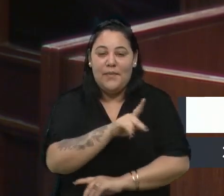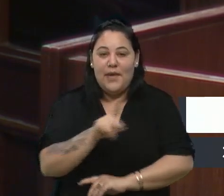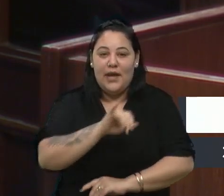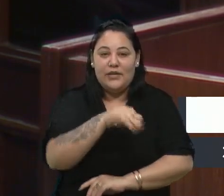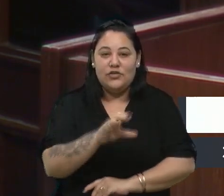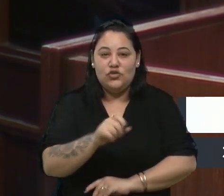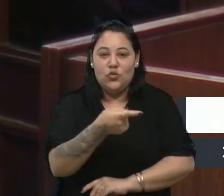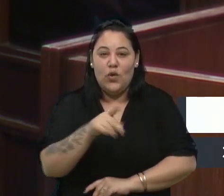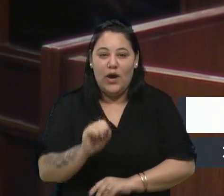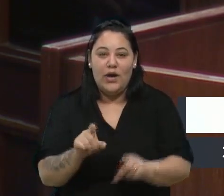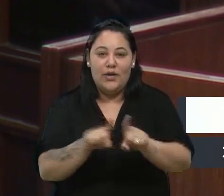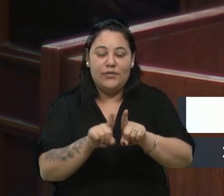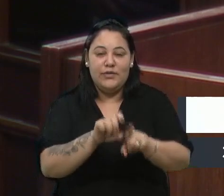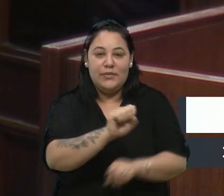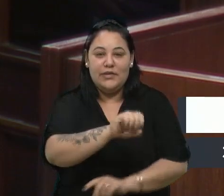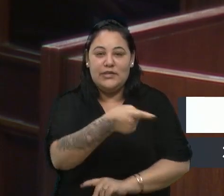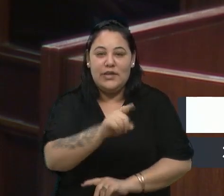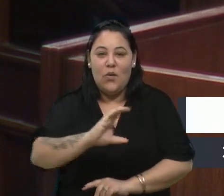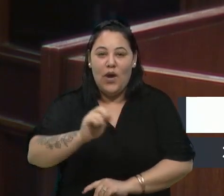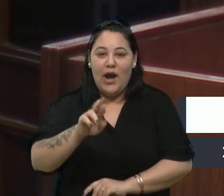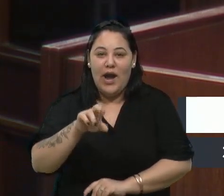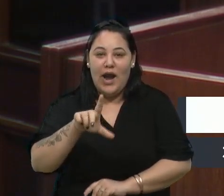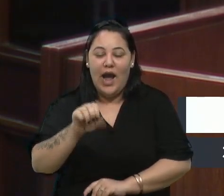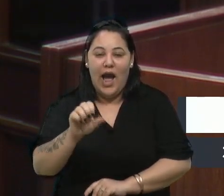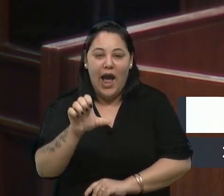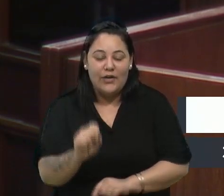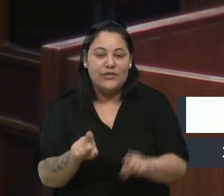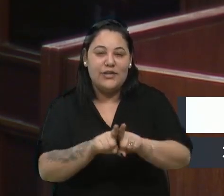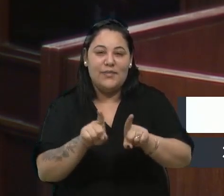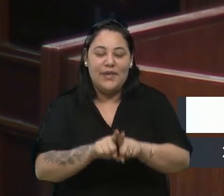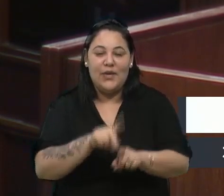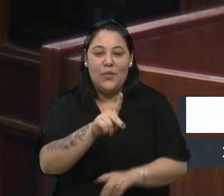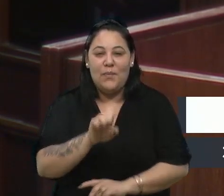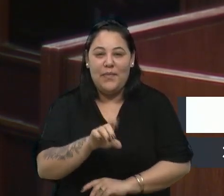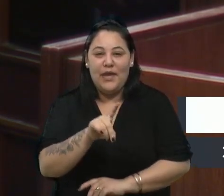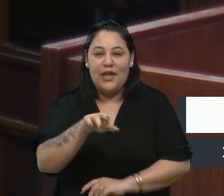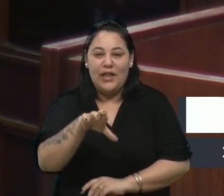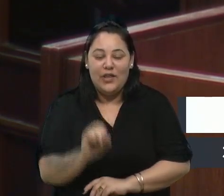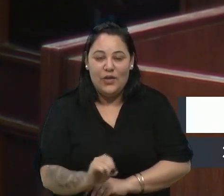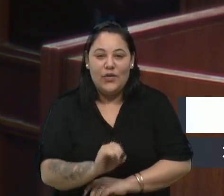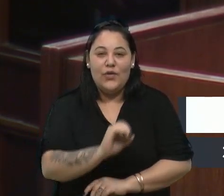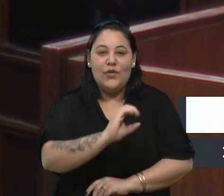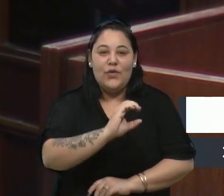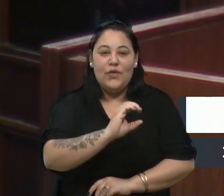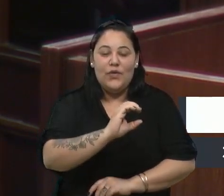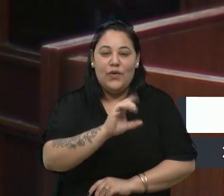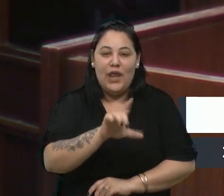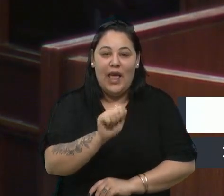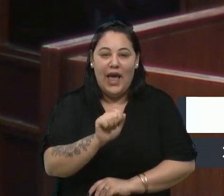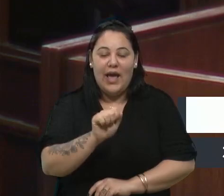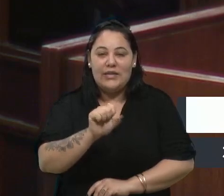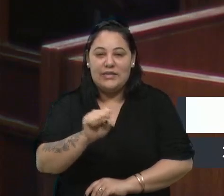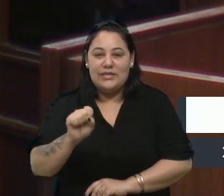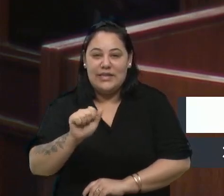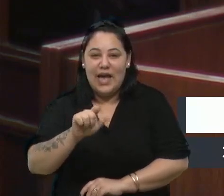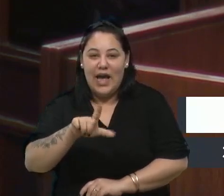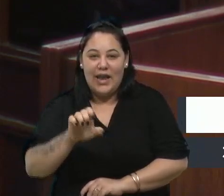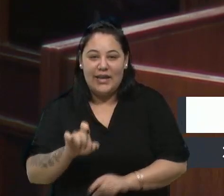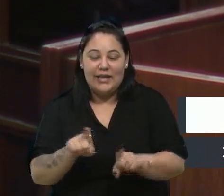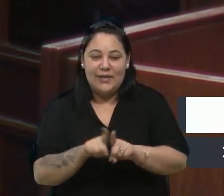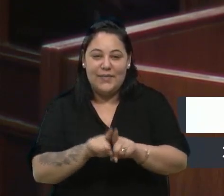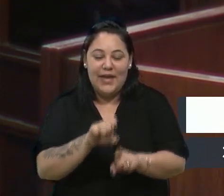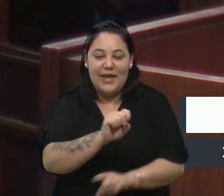Carlos, a Luísa do Cidade Nova, a Martina do La Salle Carmo, o Pedro do La Salle Caxias, a Sara do Aquilino Zatti e a Sofia